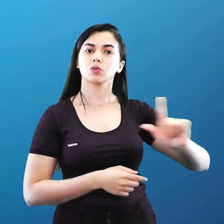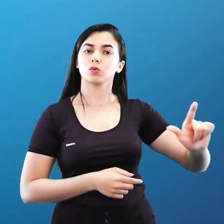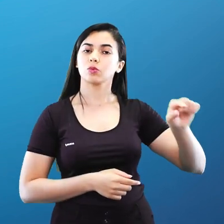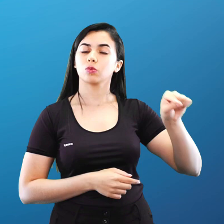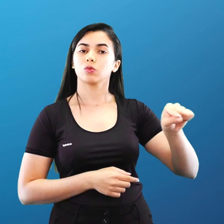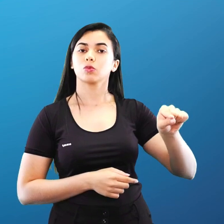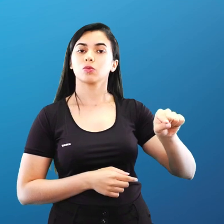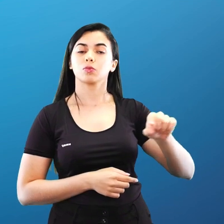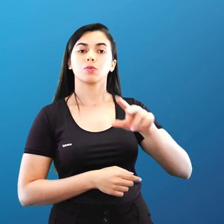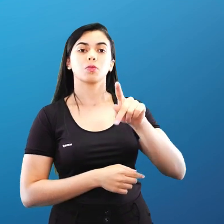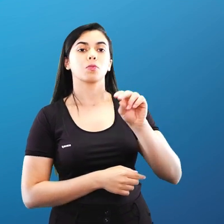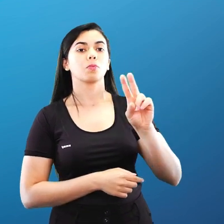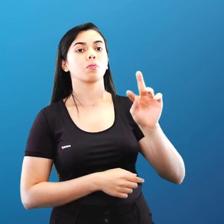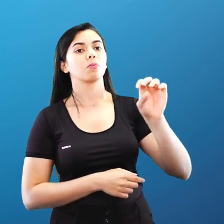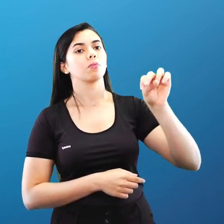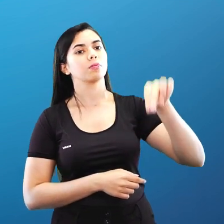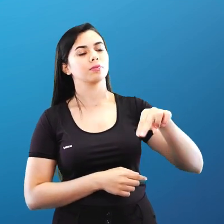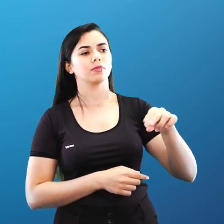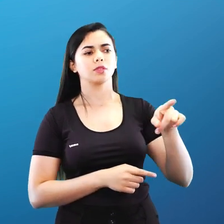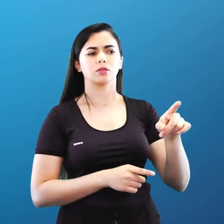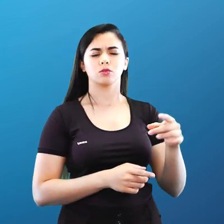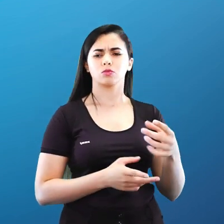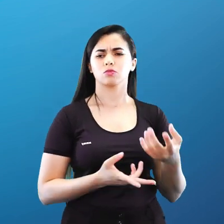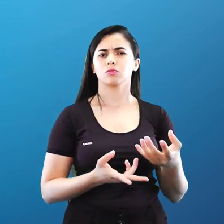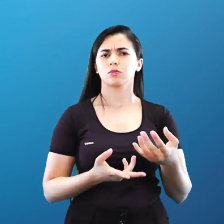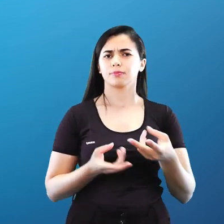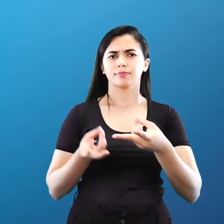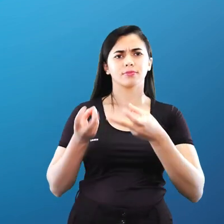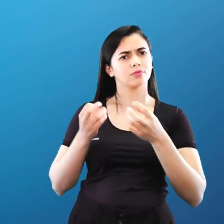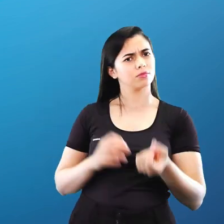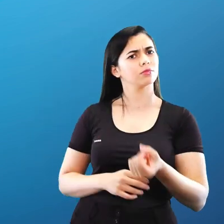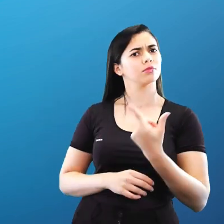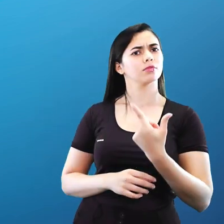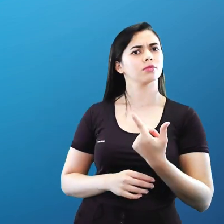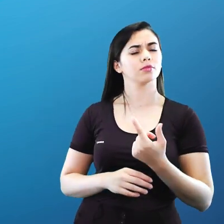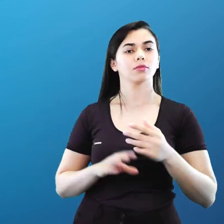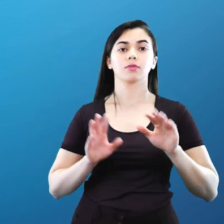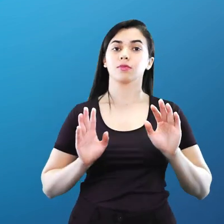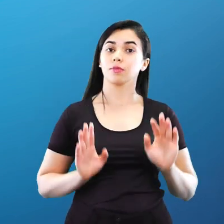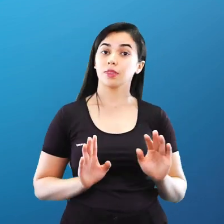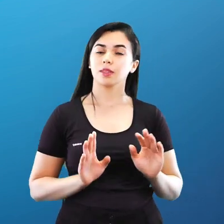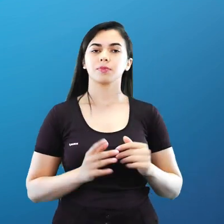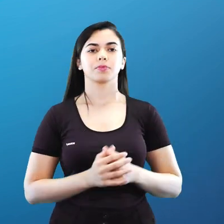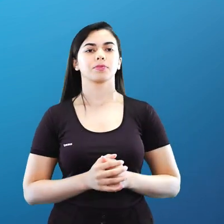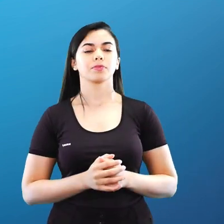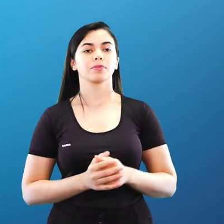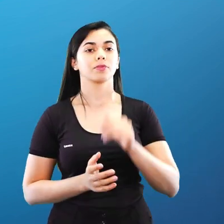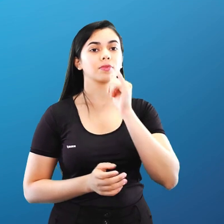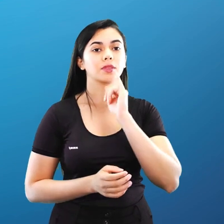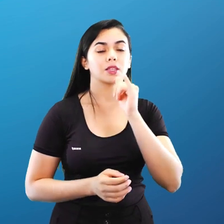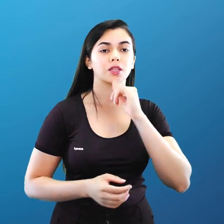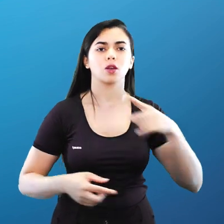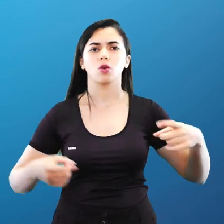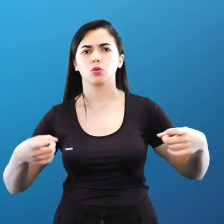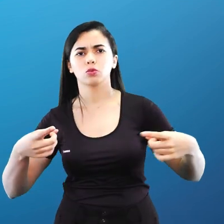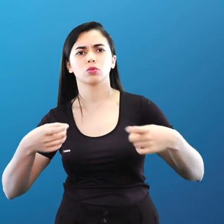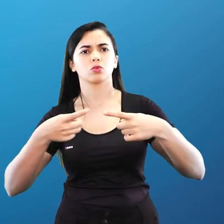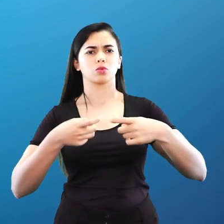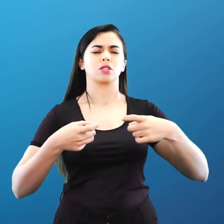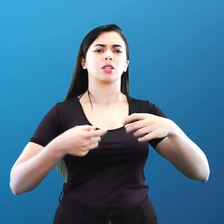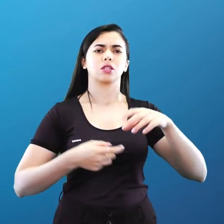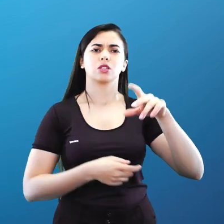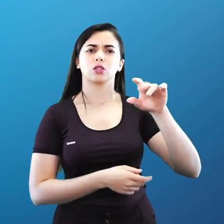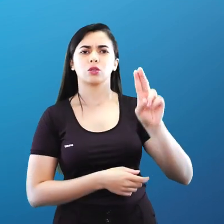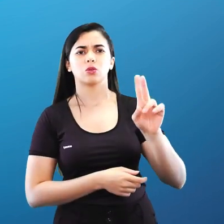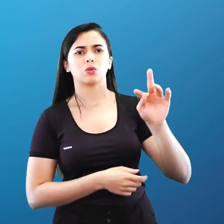que é o Vladimir Putin. Então uma das coisas que ele justifica, a guerra que ele promoveu, ele promove lá na